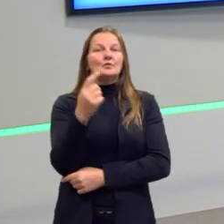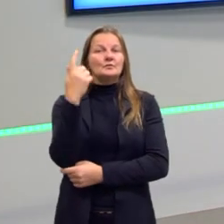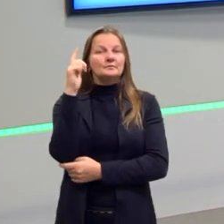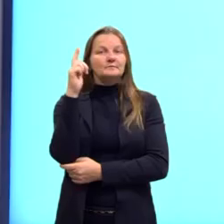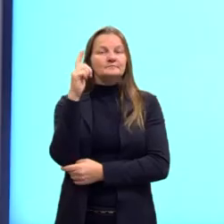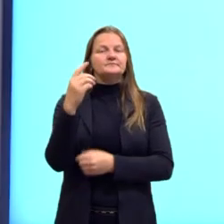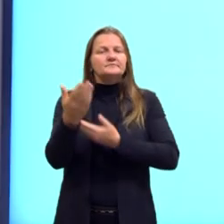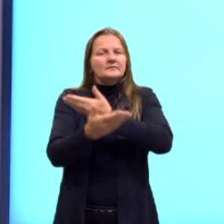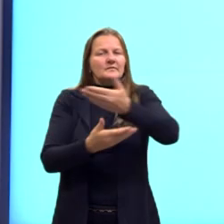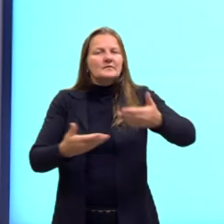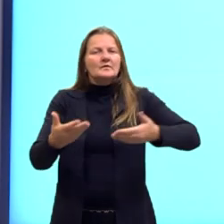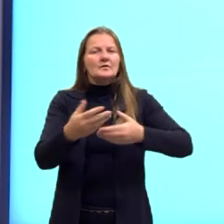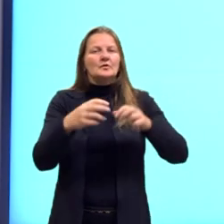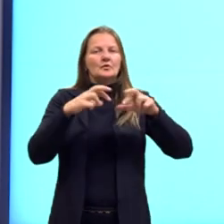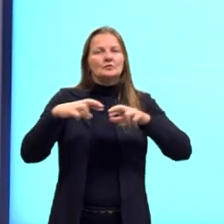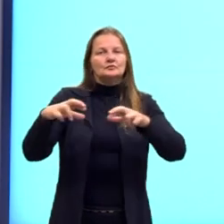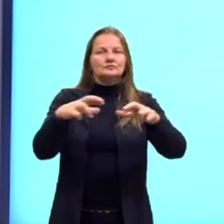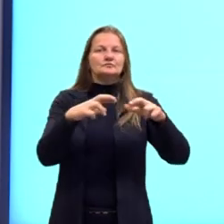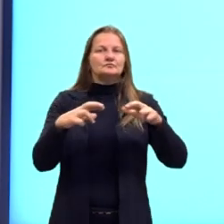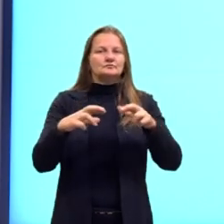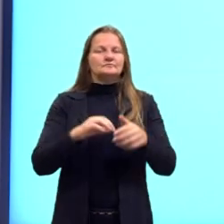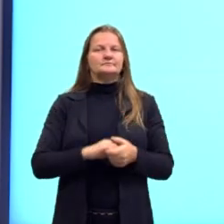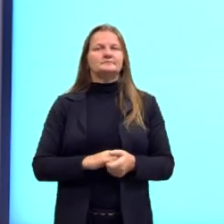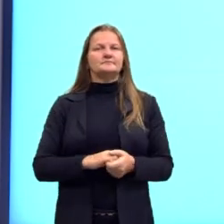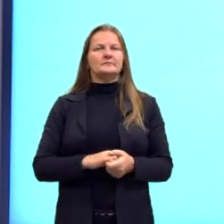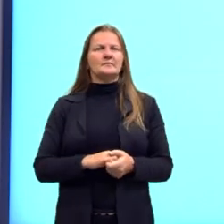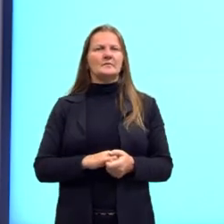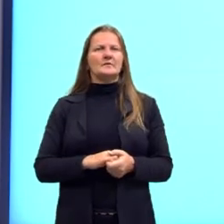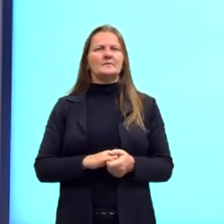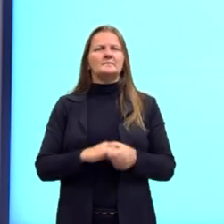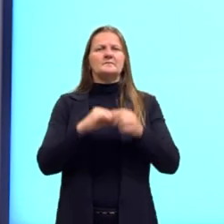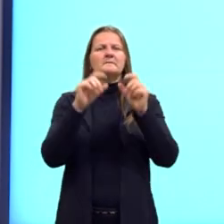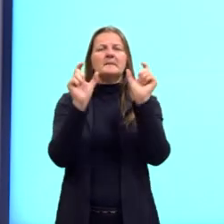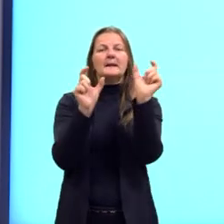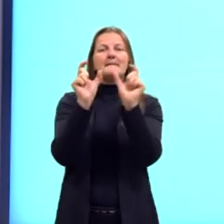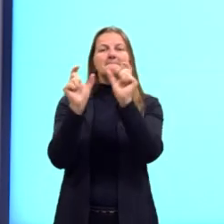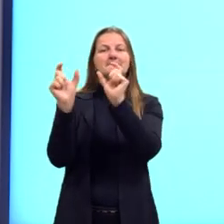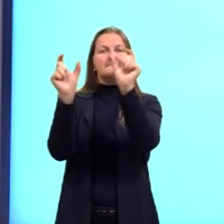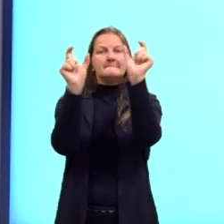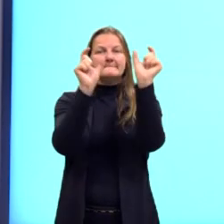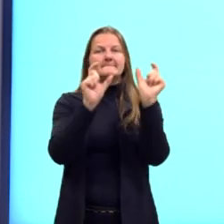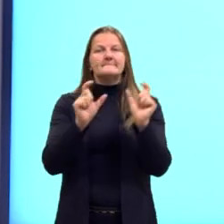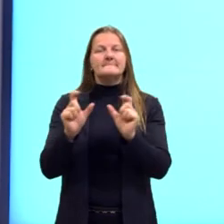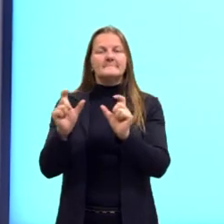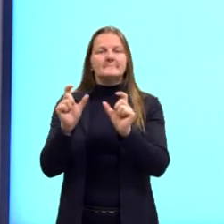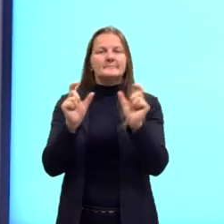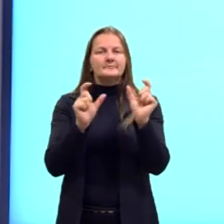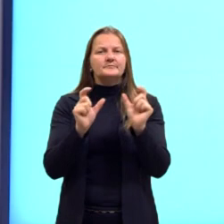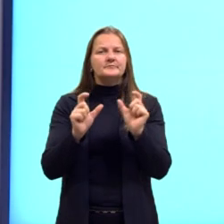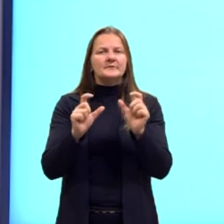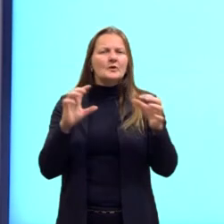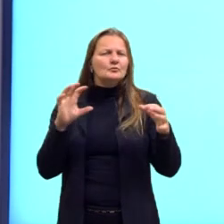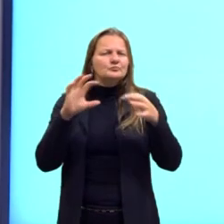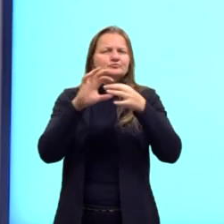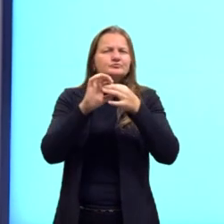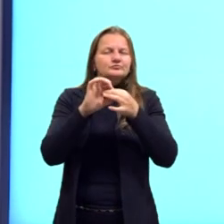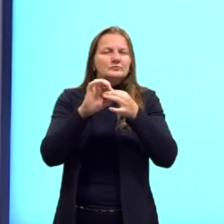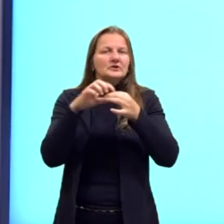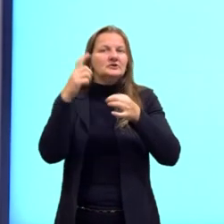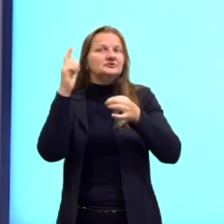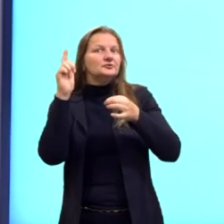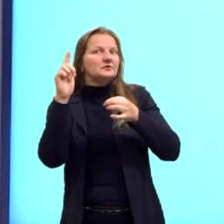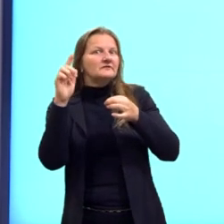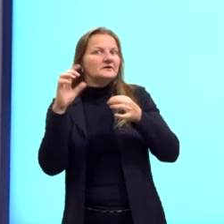né, a gente fica com outra parte, tá? Então, essa é uma nuvem de palavras, né, vocês têm que fazer essa ligação, nós vamos fazer essas